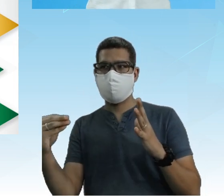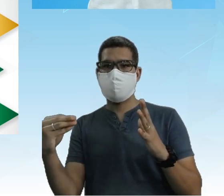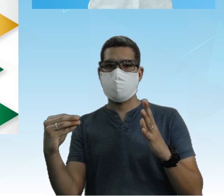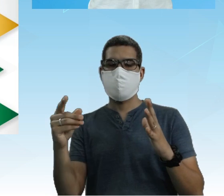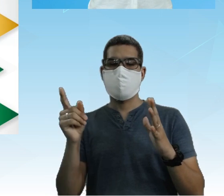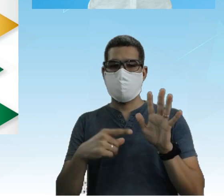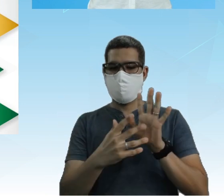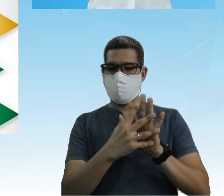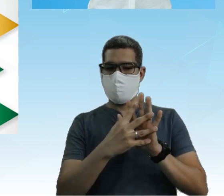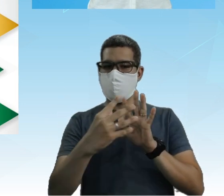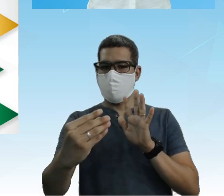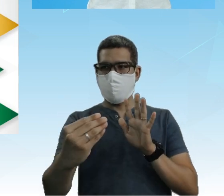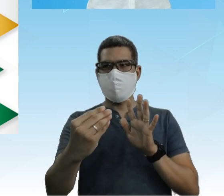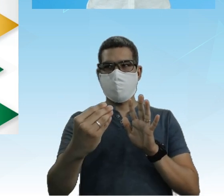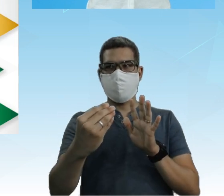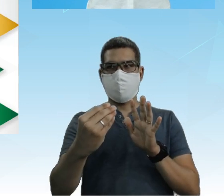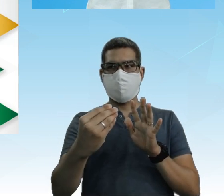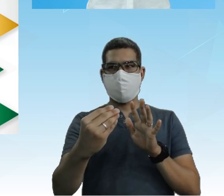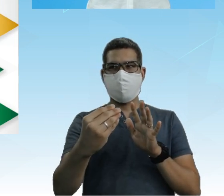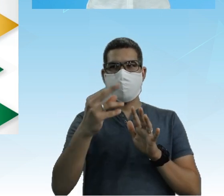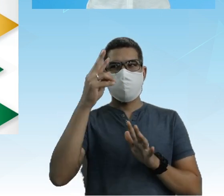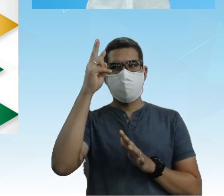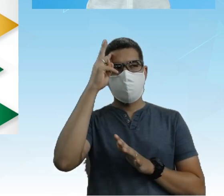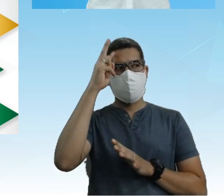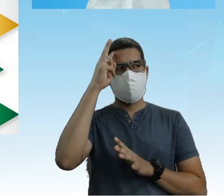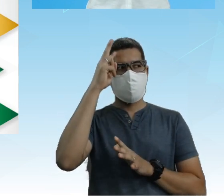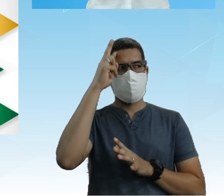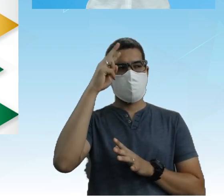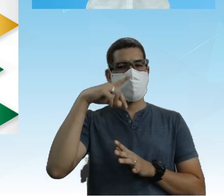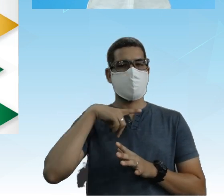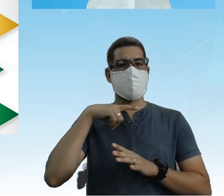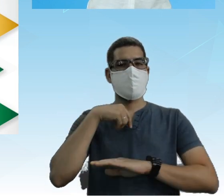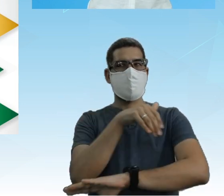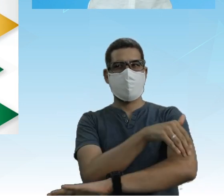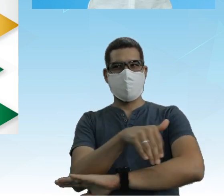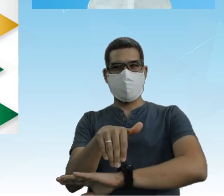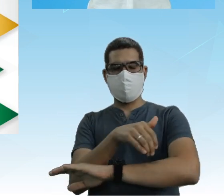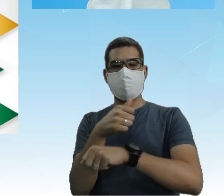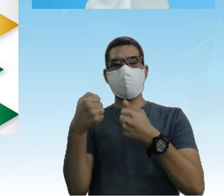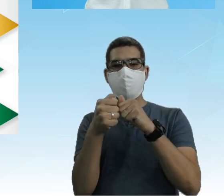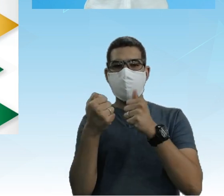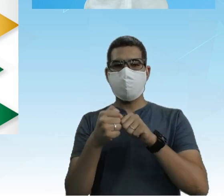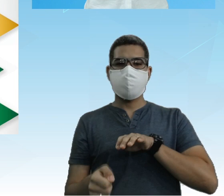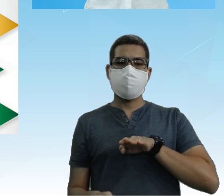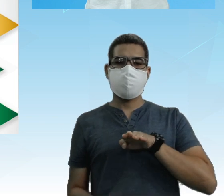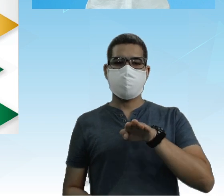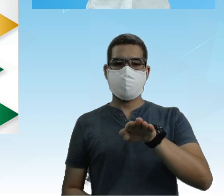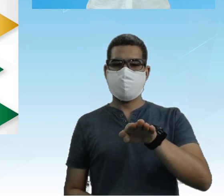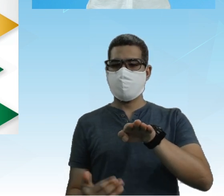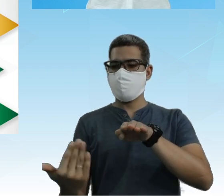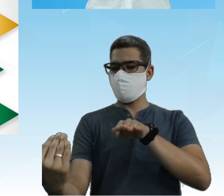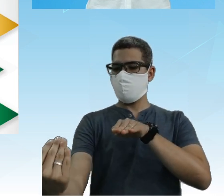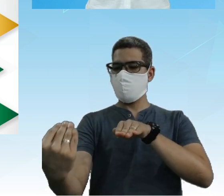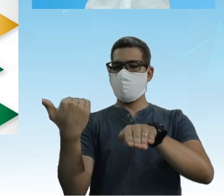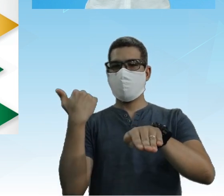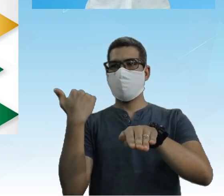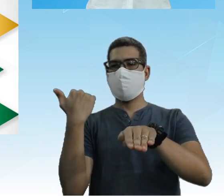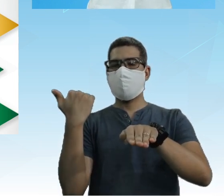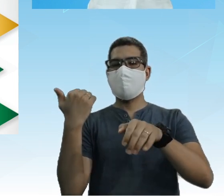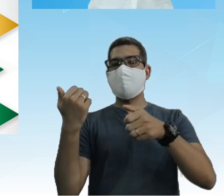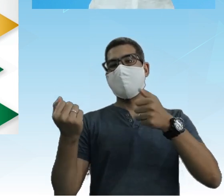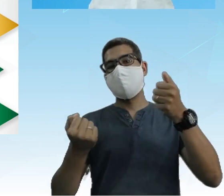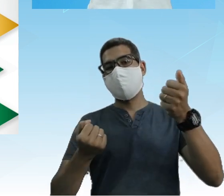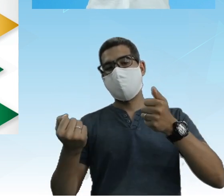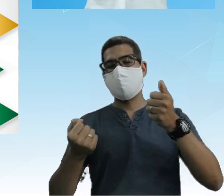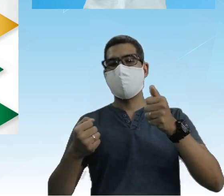Refletir Refletir Lembra de Estar na rua Num ônibus E de repente Passa um carro Uma moto Com um espelho